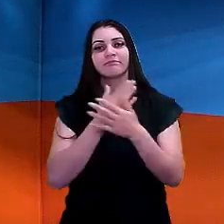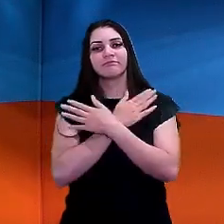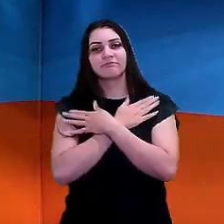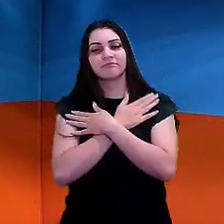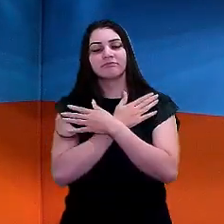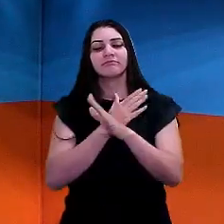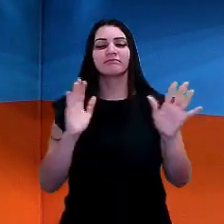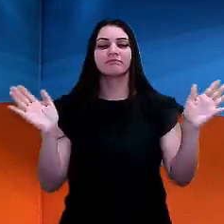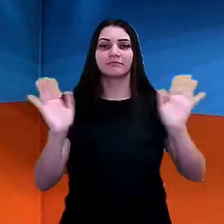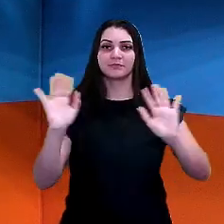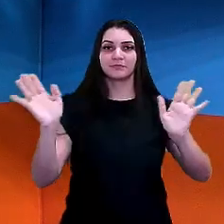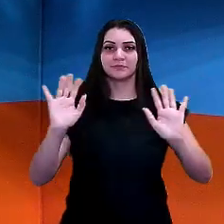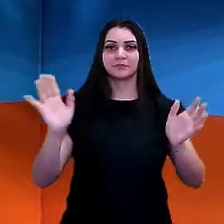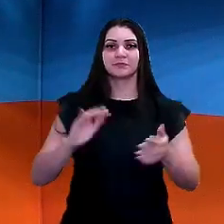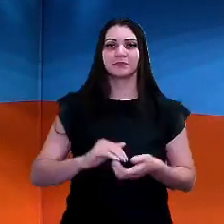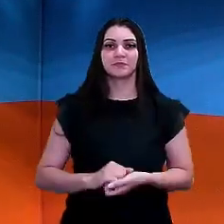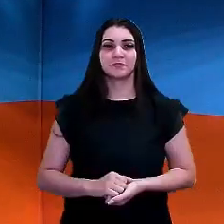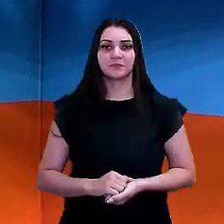até a próxima aula